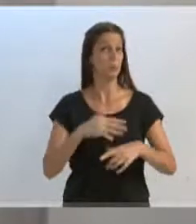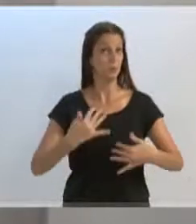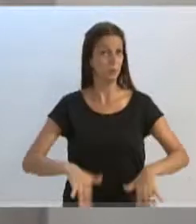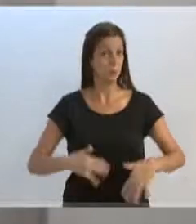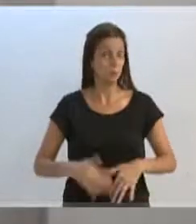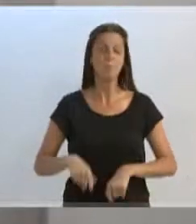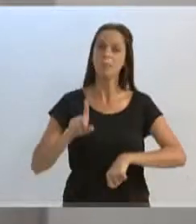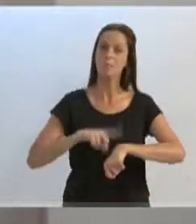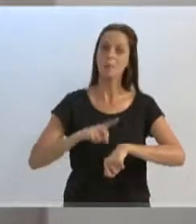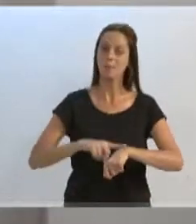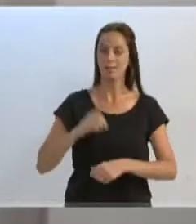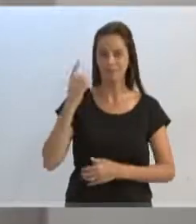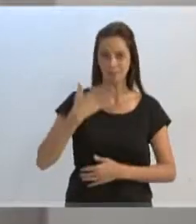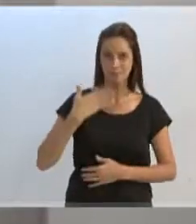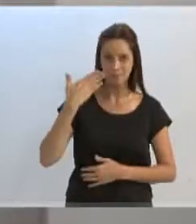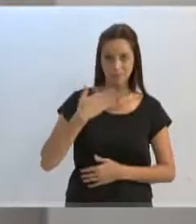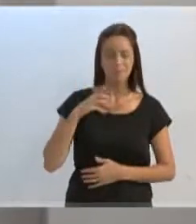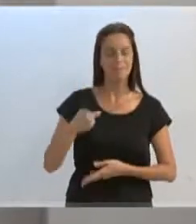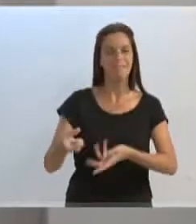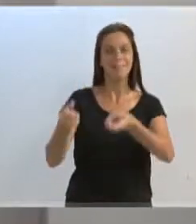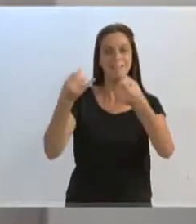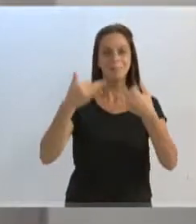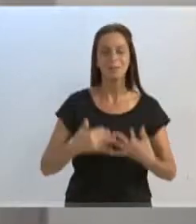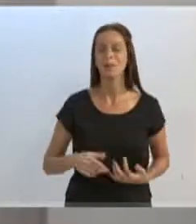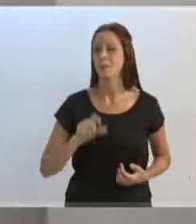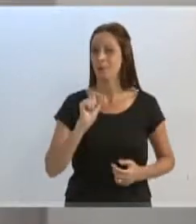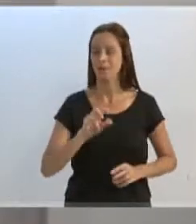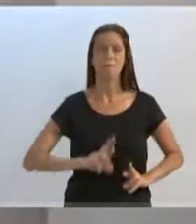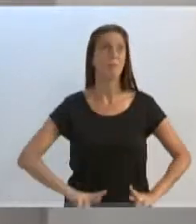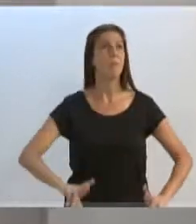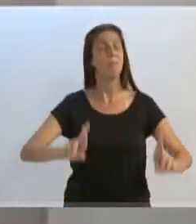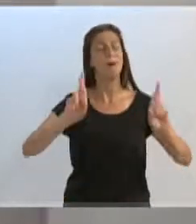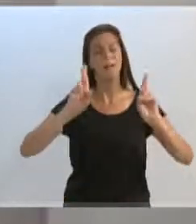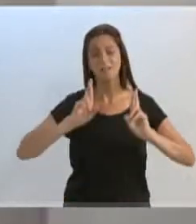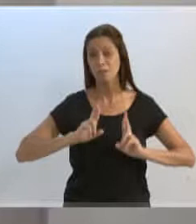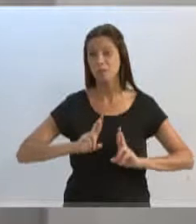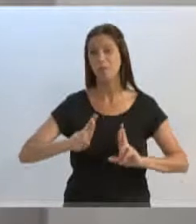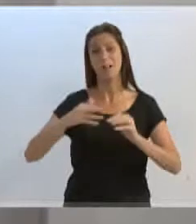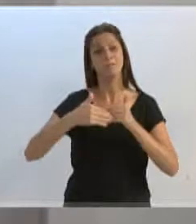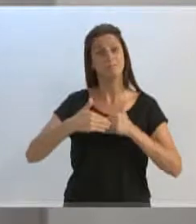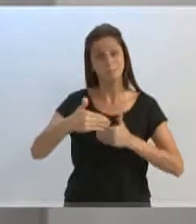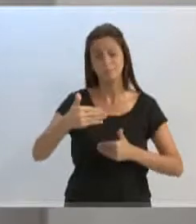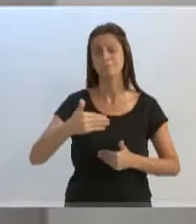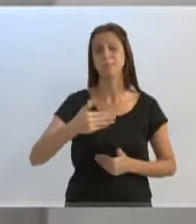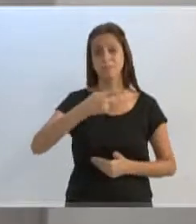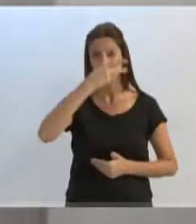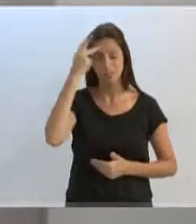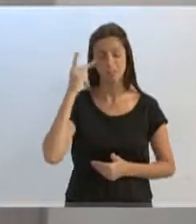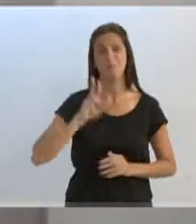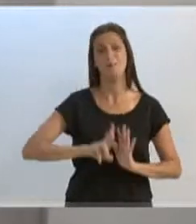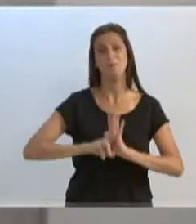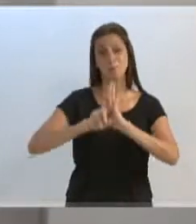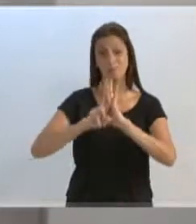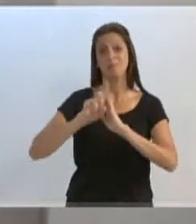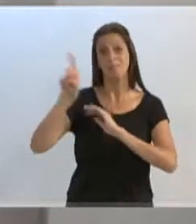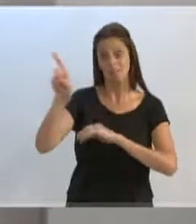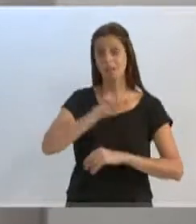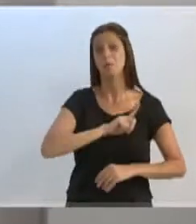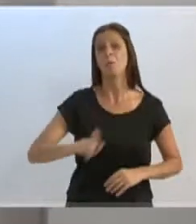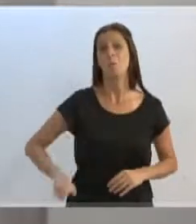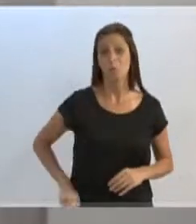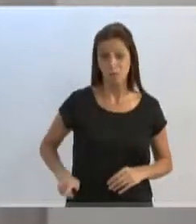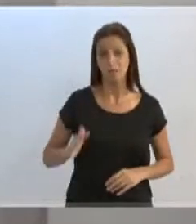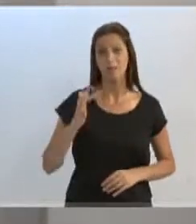discurso ainda colocou de que ele espera que os próximos representantes da nossa